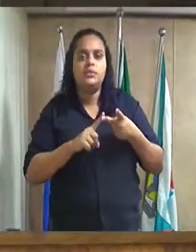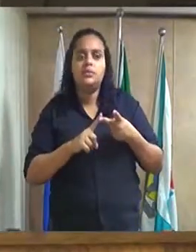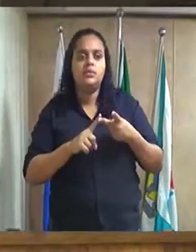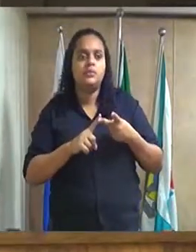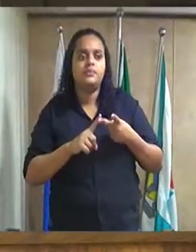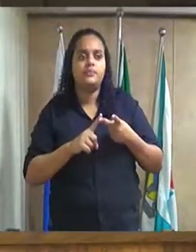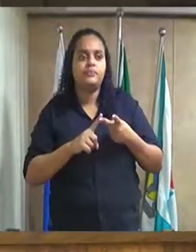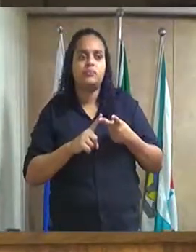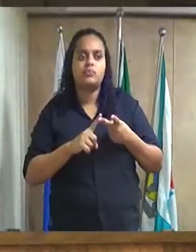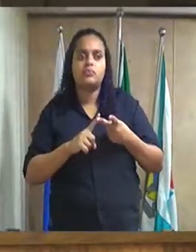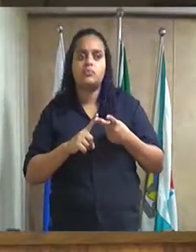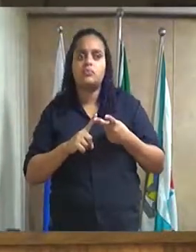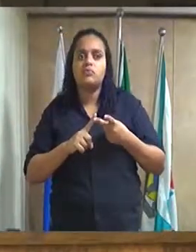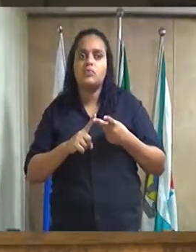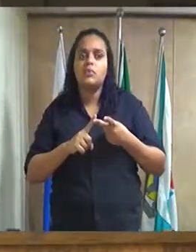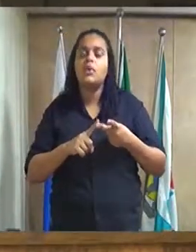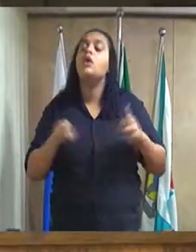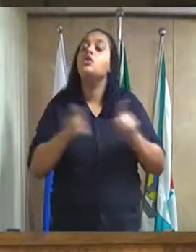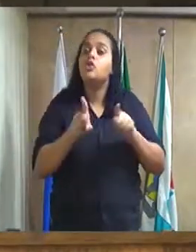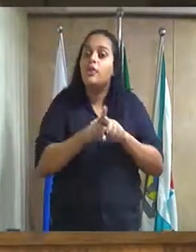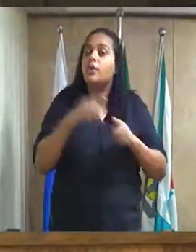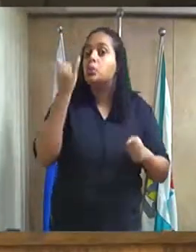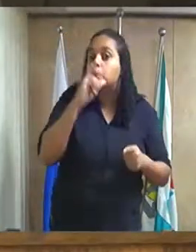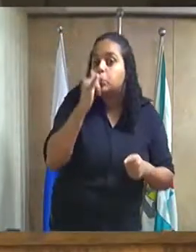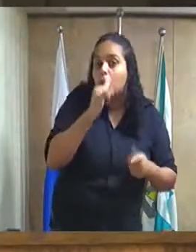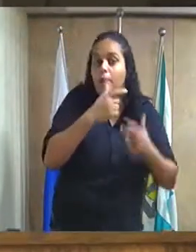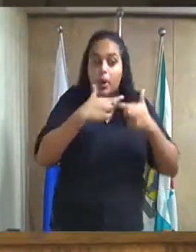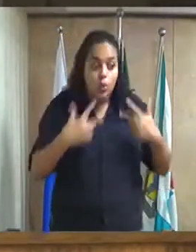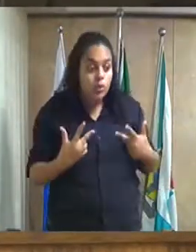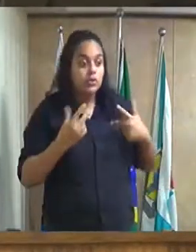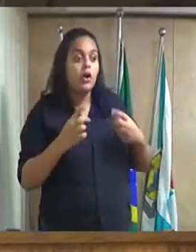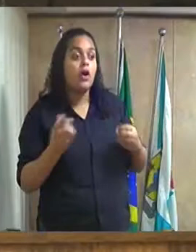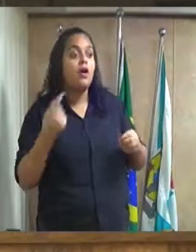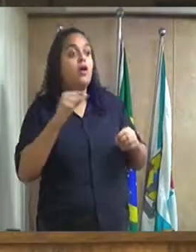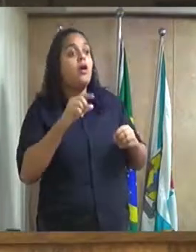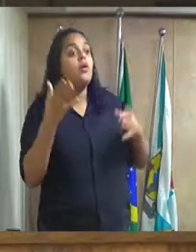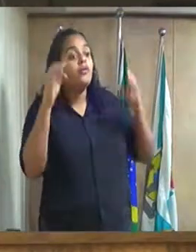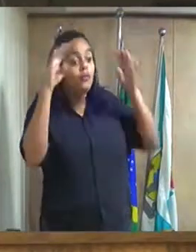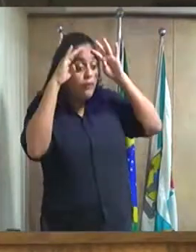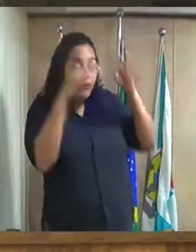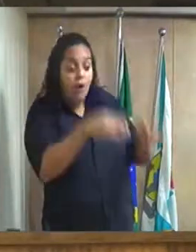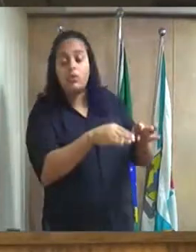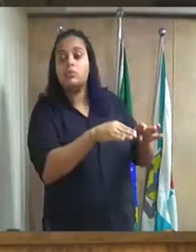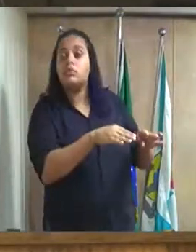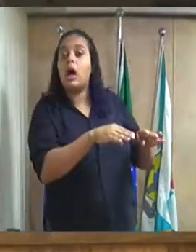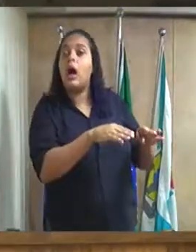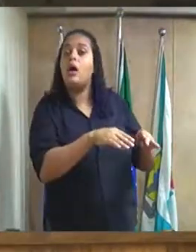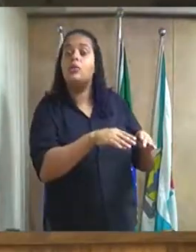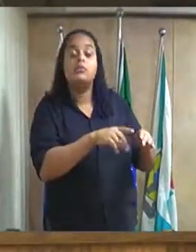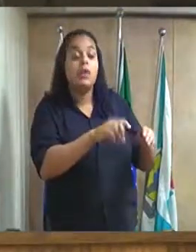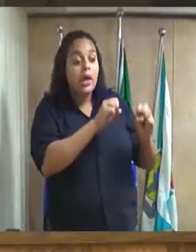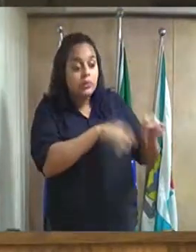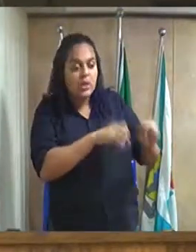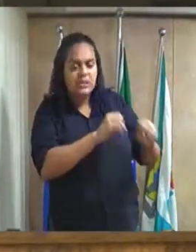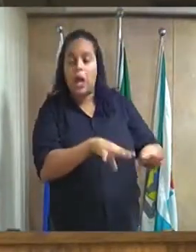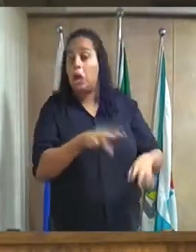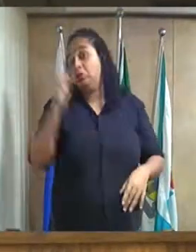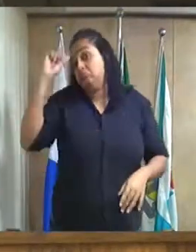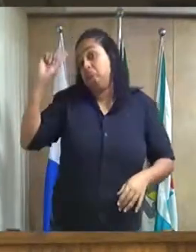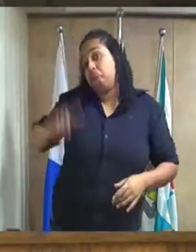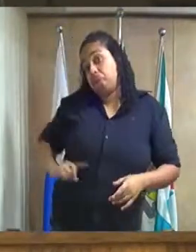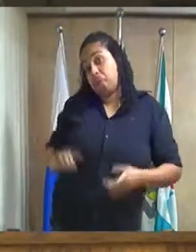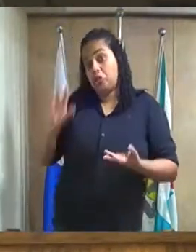um equipamento educacional, mas enfim. eu não sei se é verdade, senhor